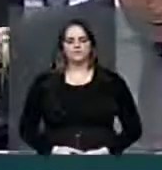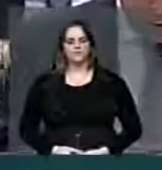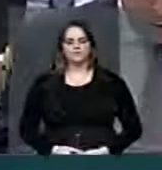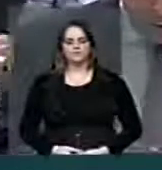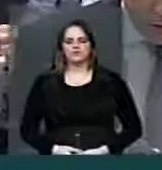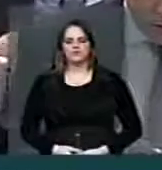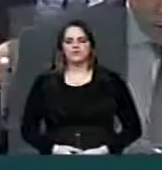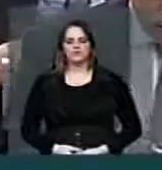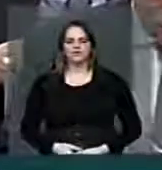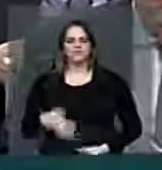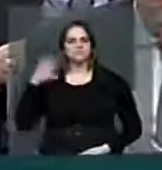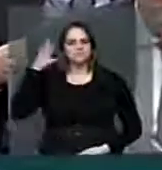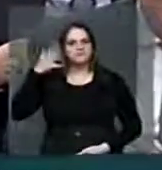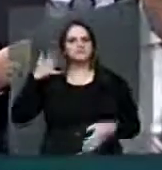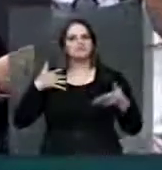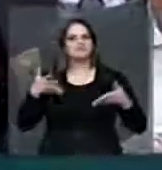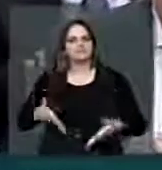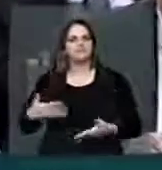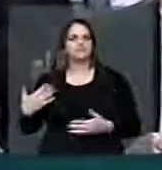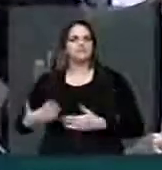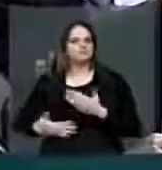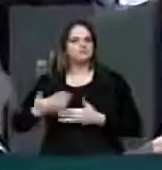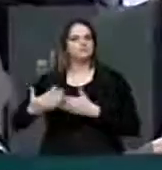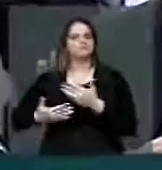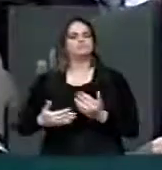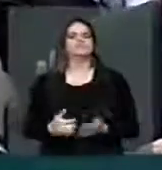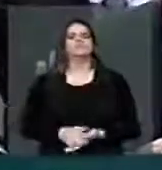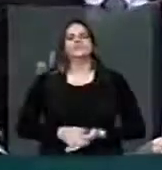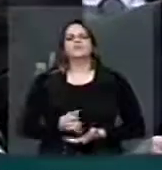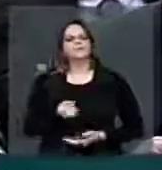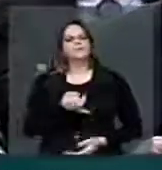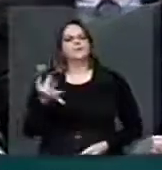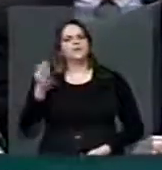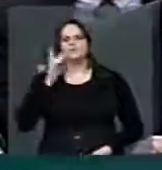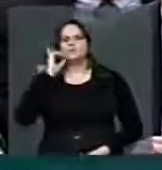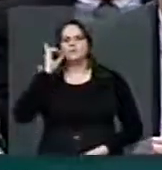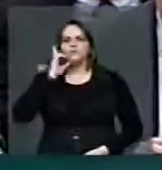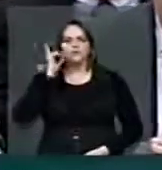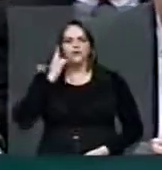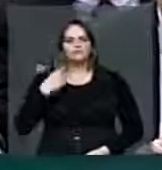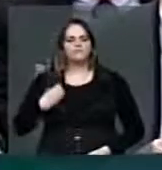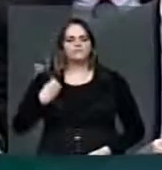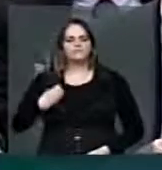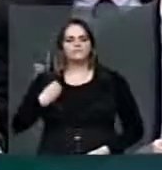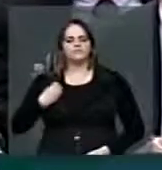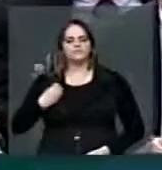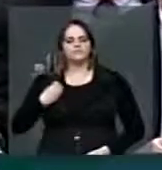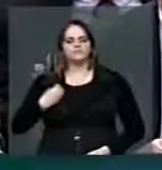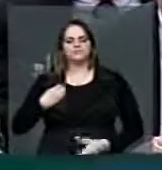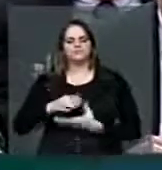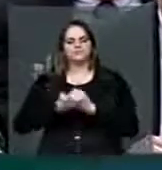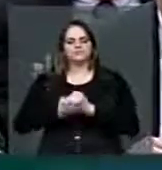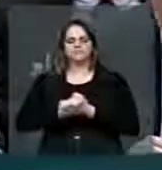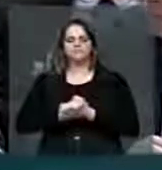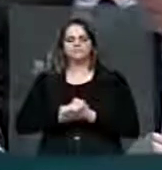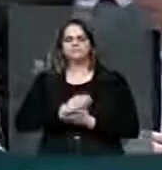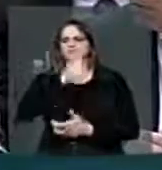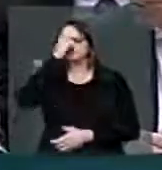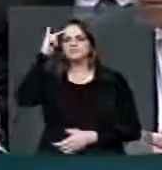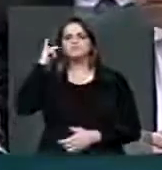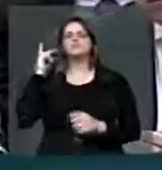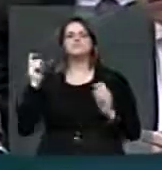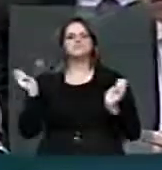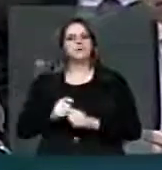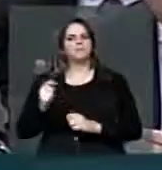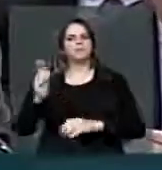do projeto, aos vários parlamentares extremamente qualificados aqui dessa